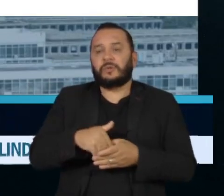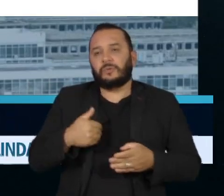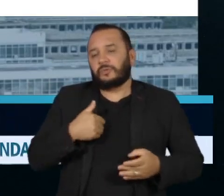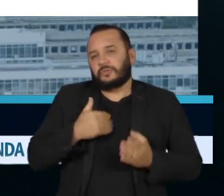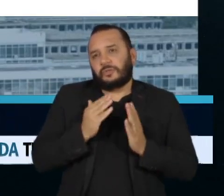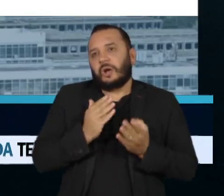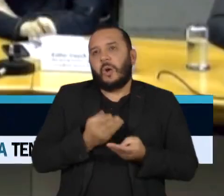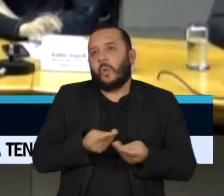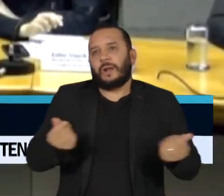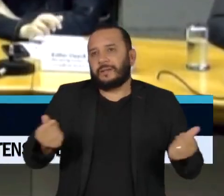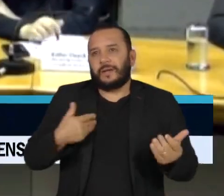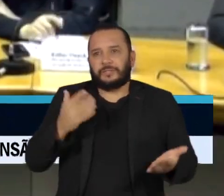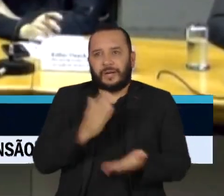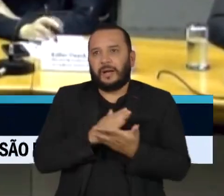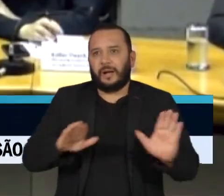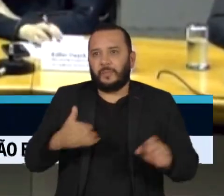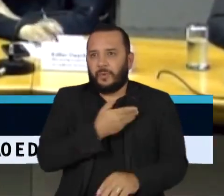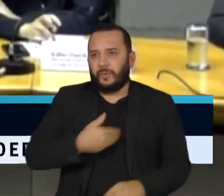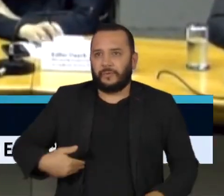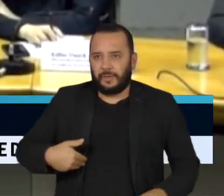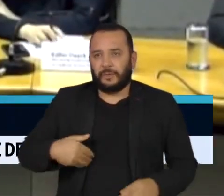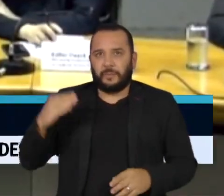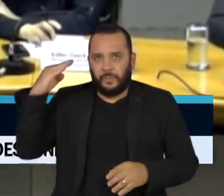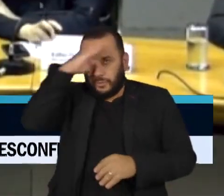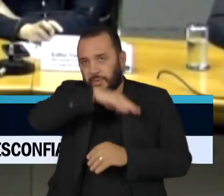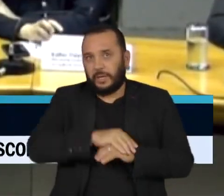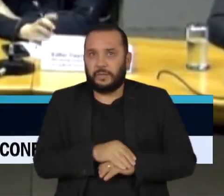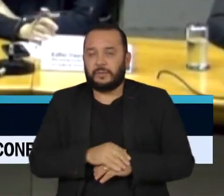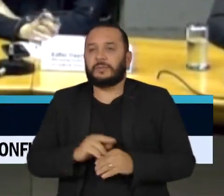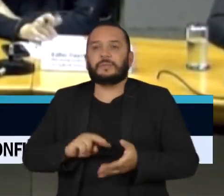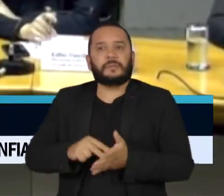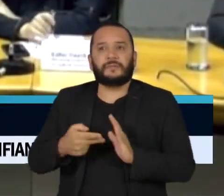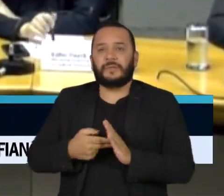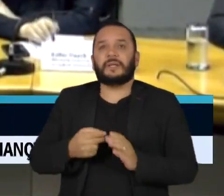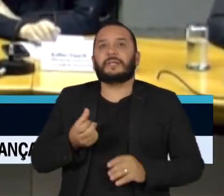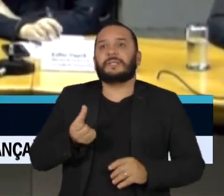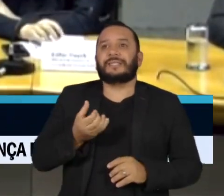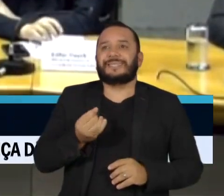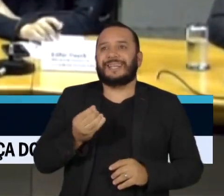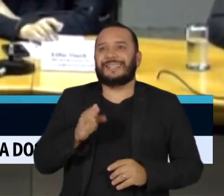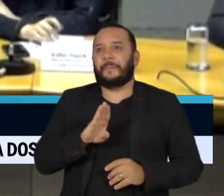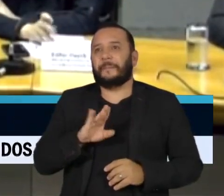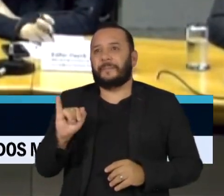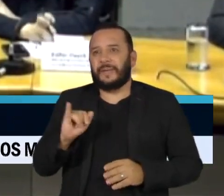governo Bolsonaro. Resultado, R 60 bilhões de prejuízo anual.